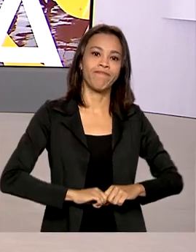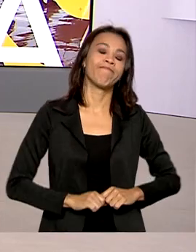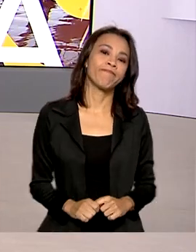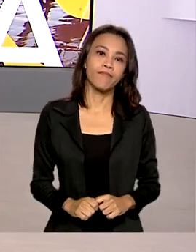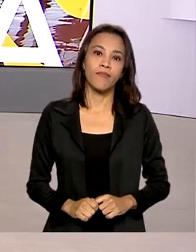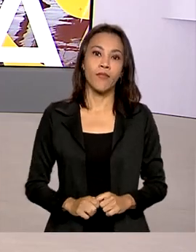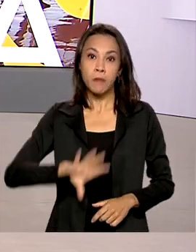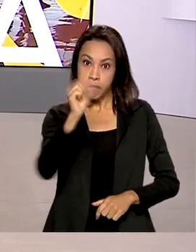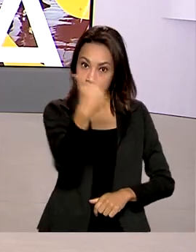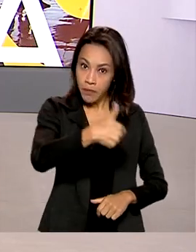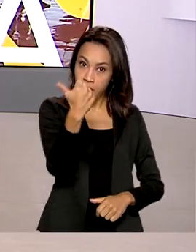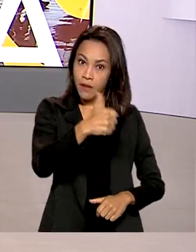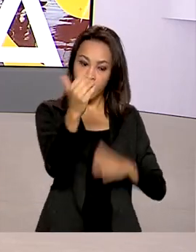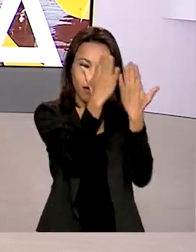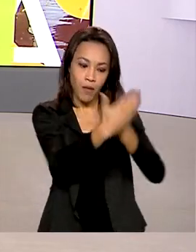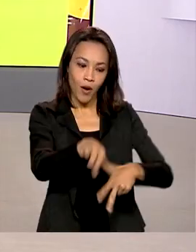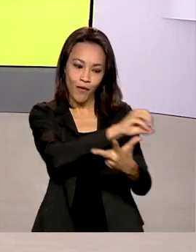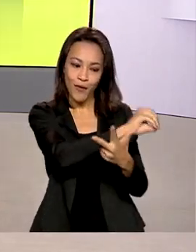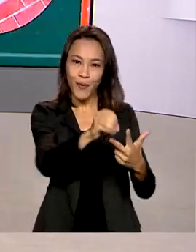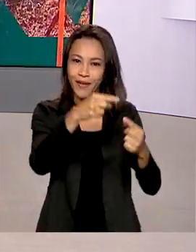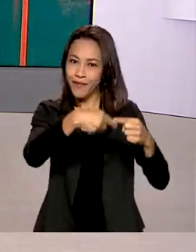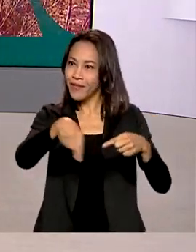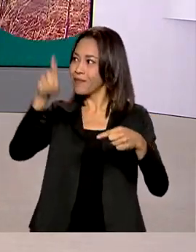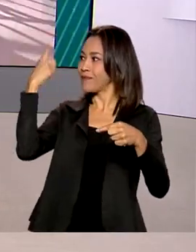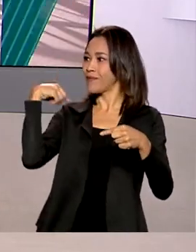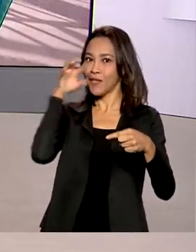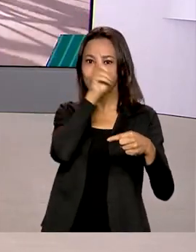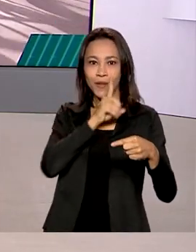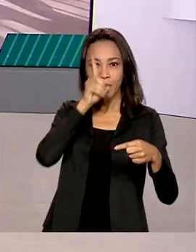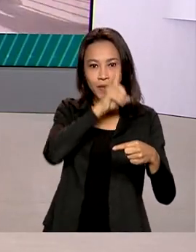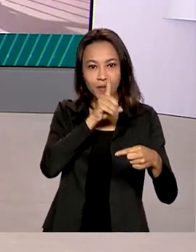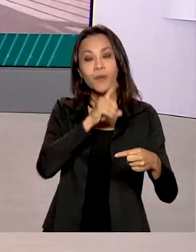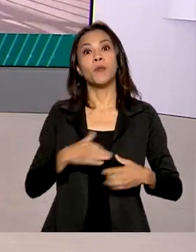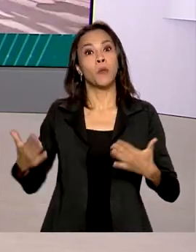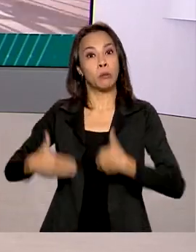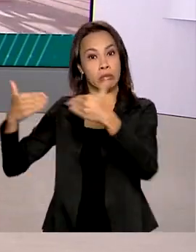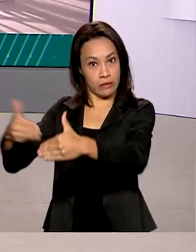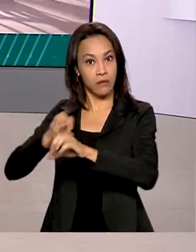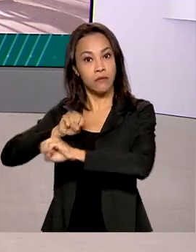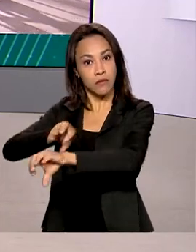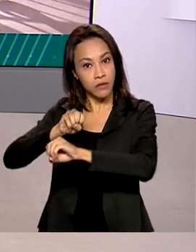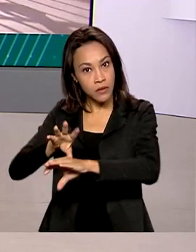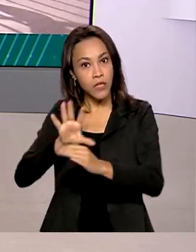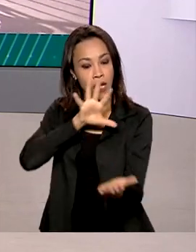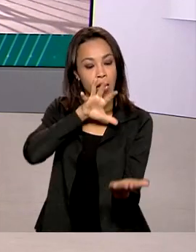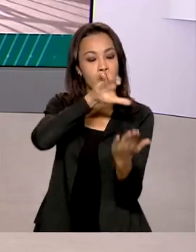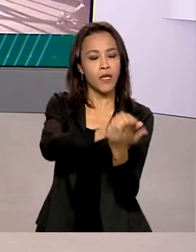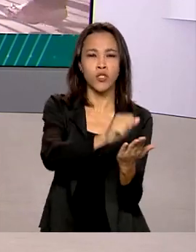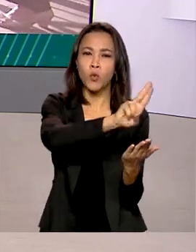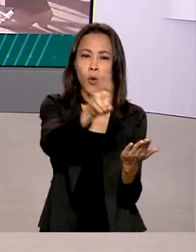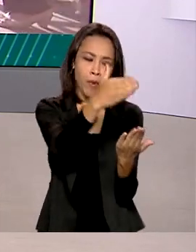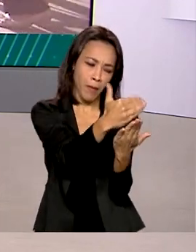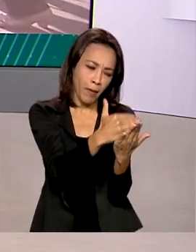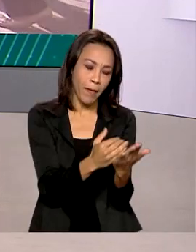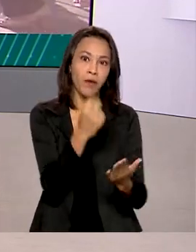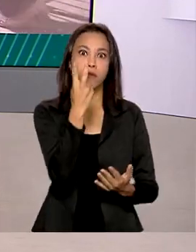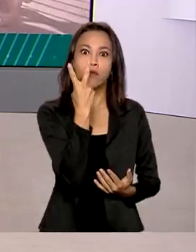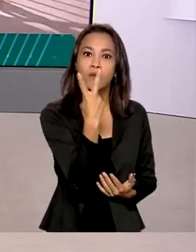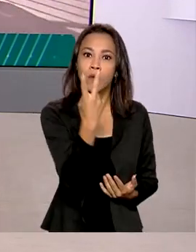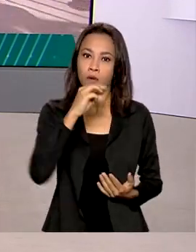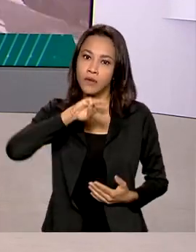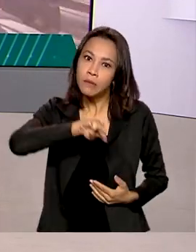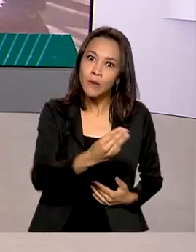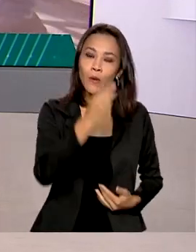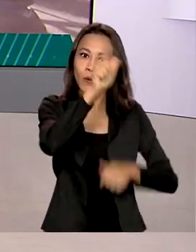A primeira etapa do Enem foi neste domingo. O Ministério da Educação registrou a participação de mais de 2 milhões de